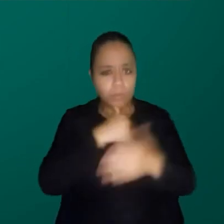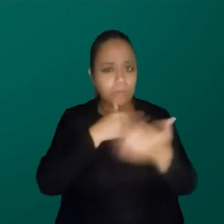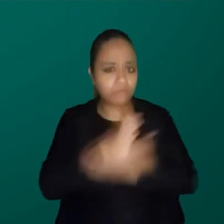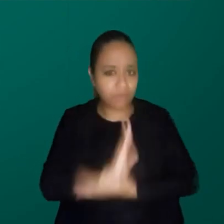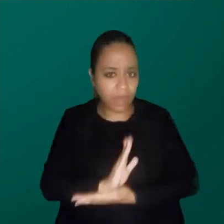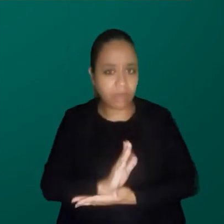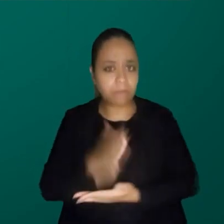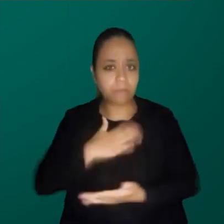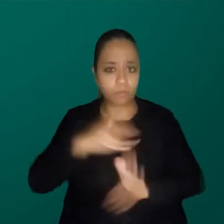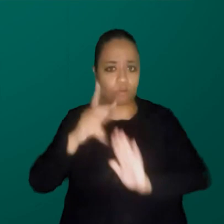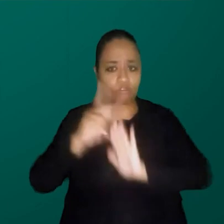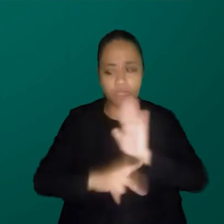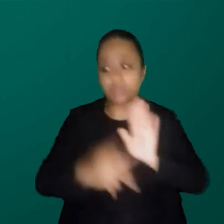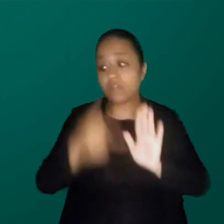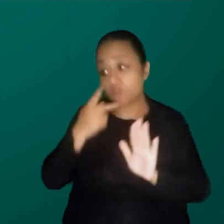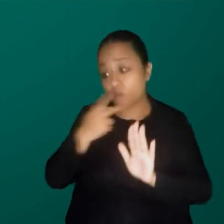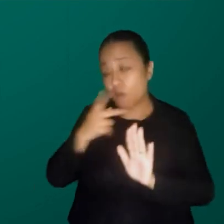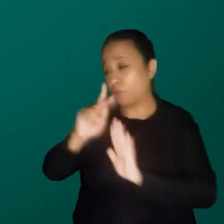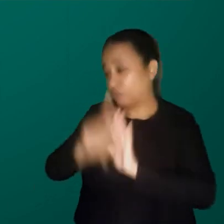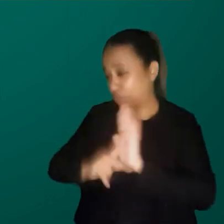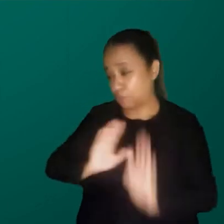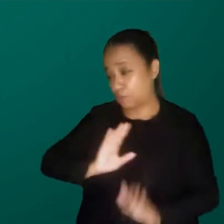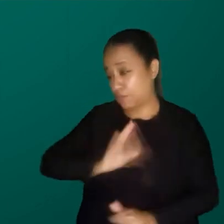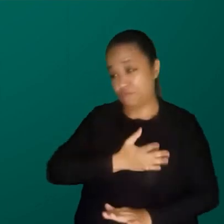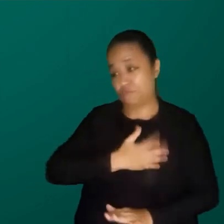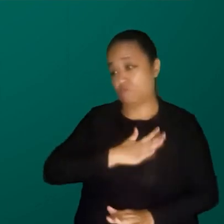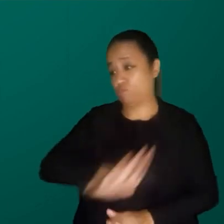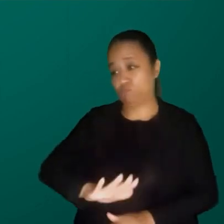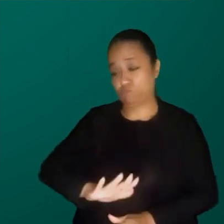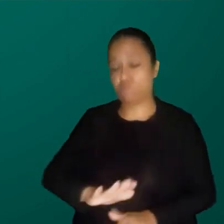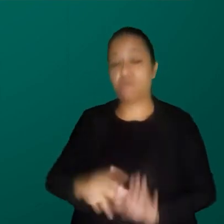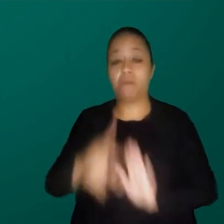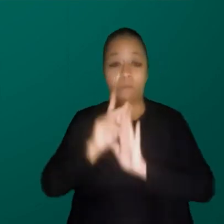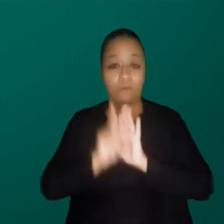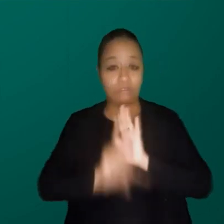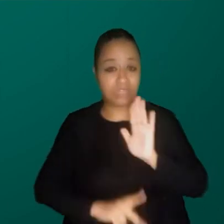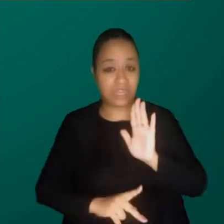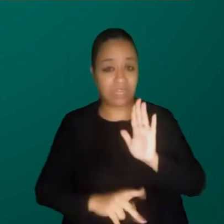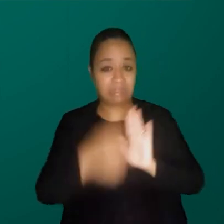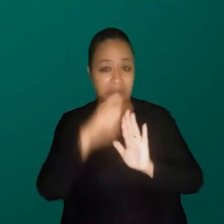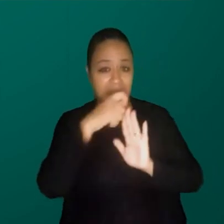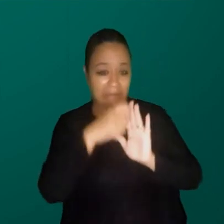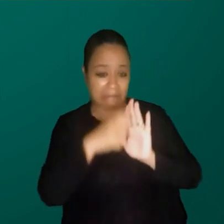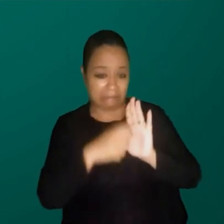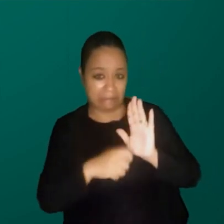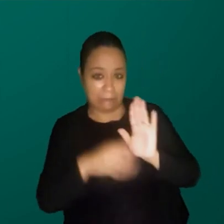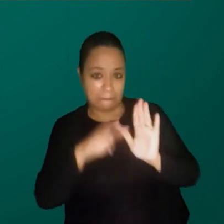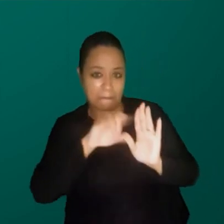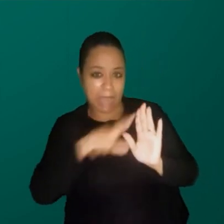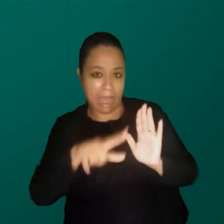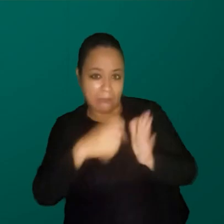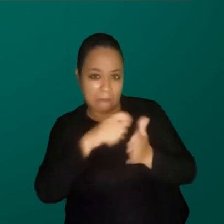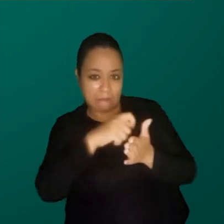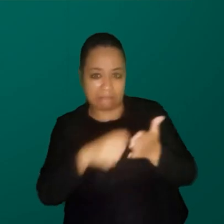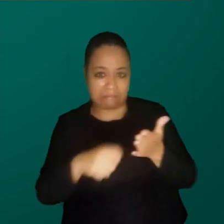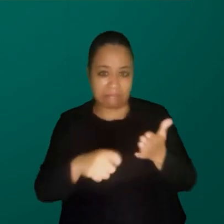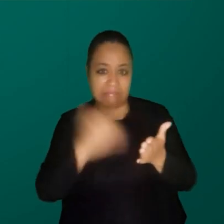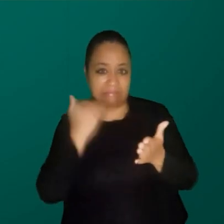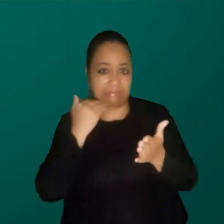porquê. E aí ela falou que o projeto estava horrível, estava super mal escrito e que não era assim que escrevia um projeto.